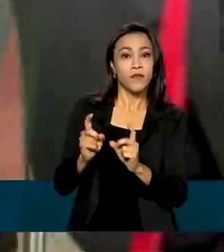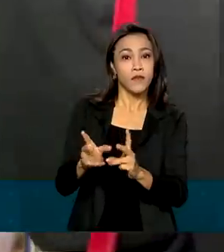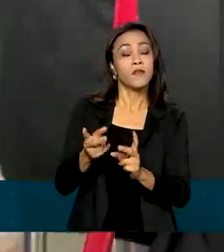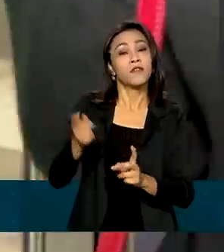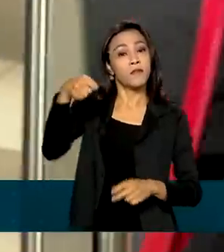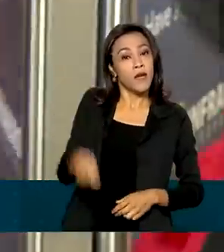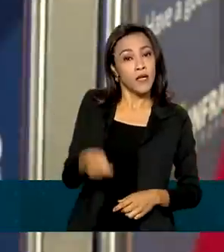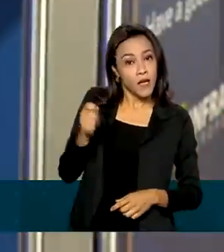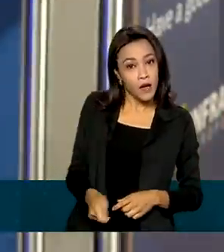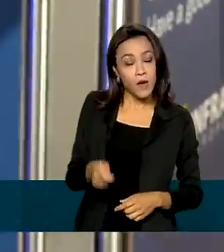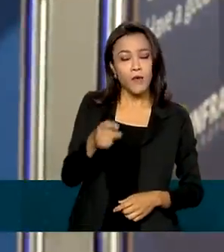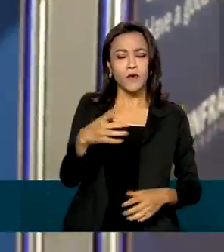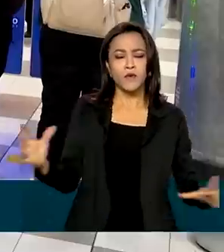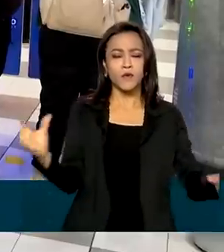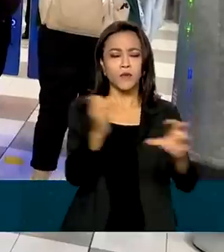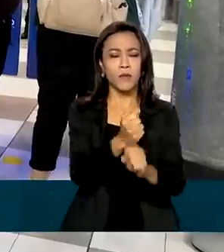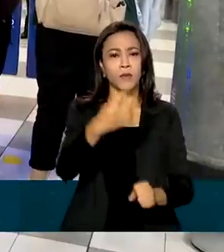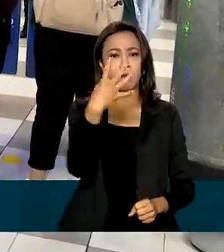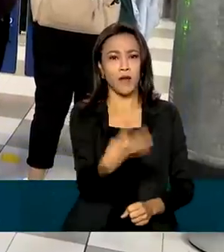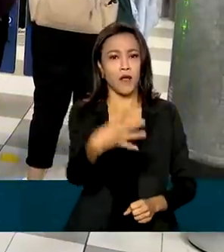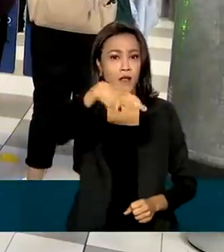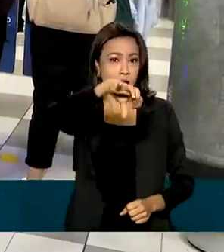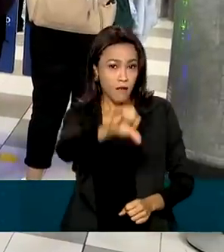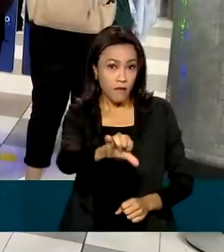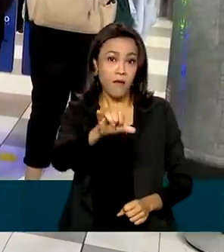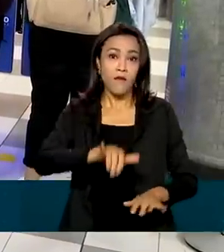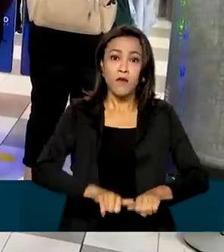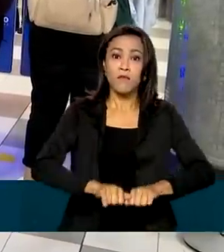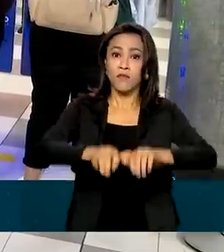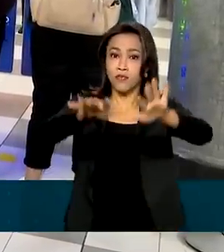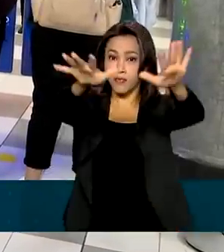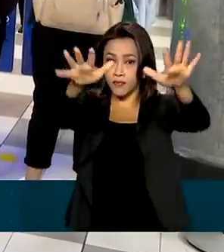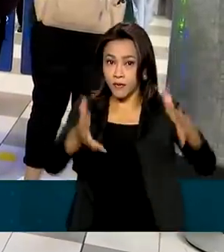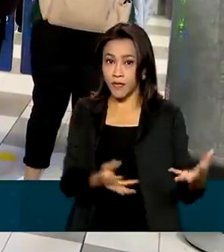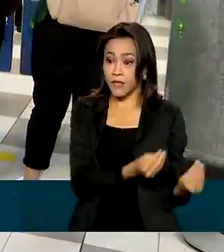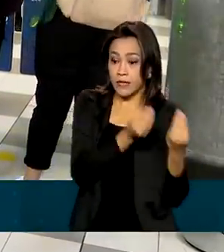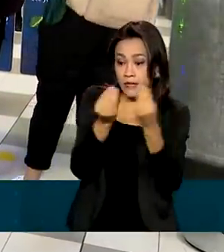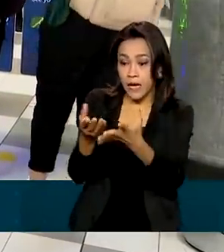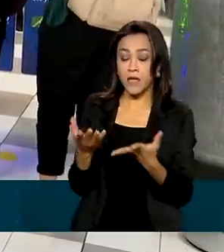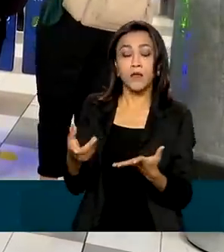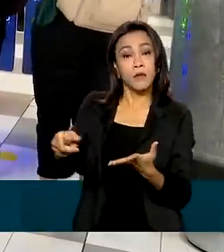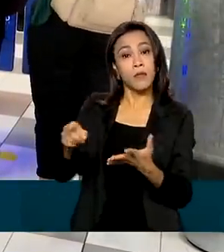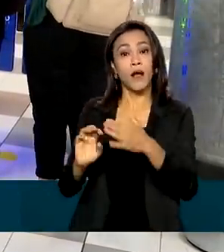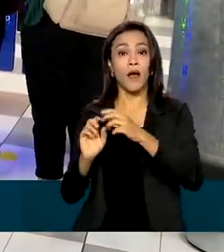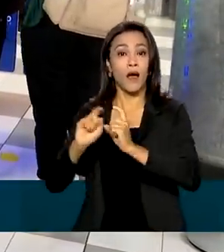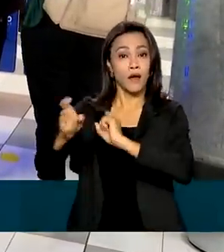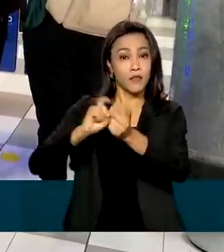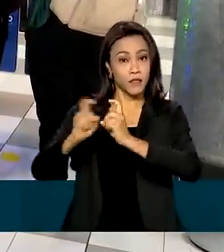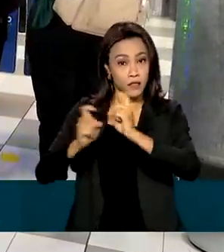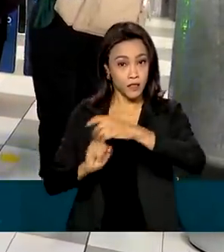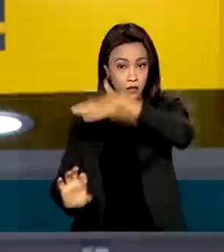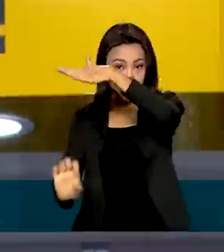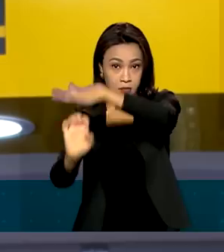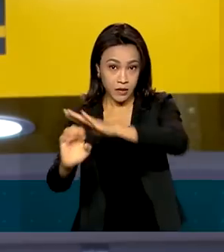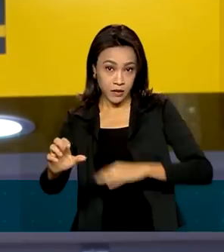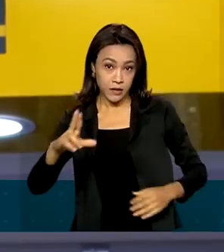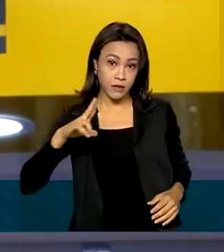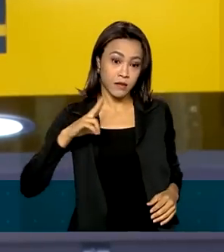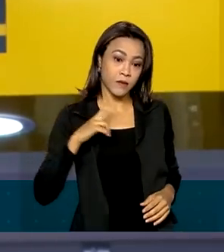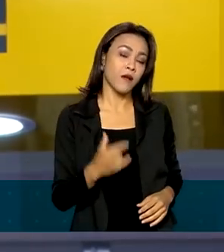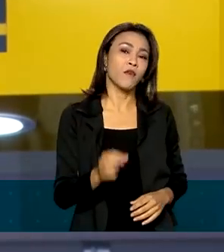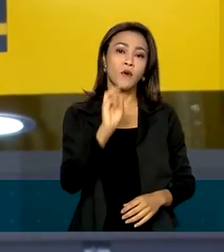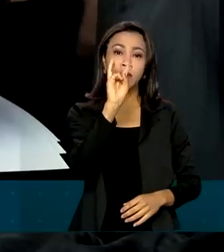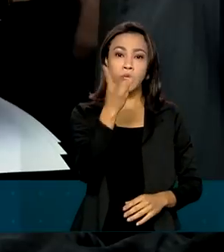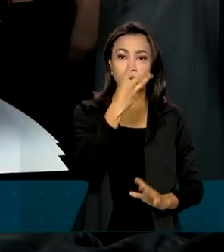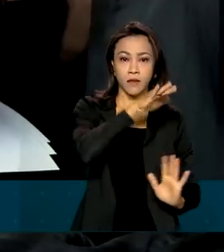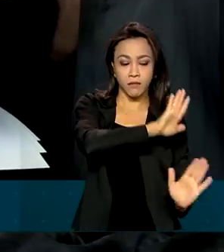de 49 terminais aéreos concedidos à iniciativa privada. Os aeroportos foram divididos em três blocos.